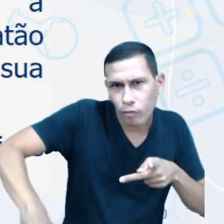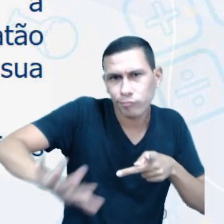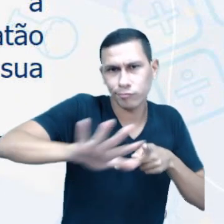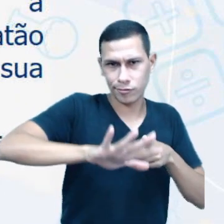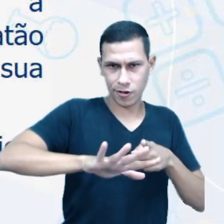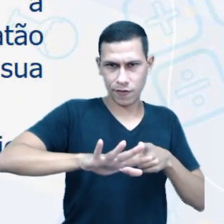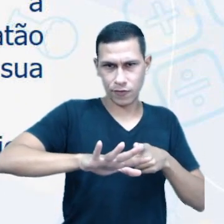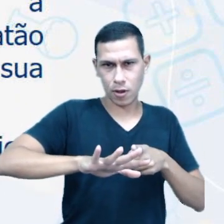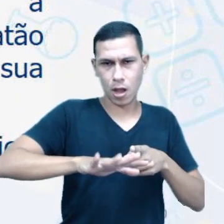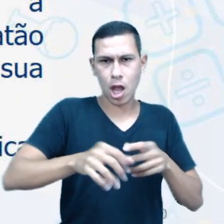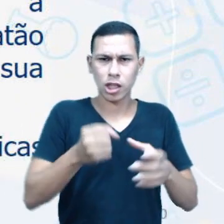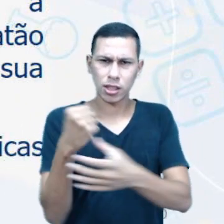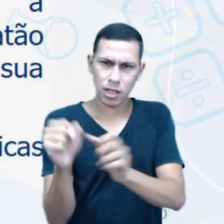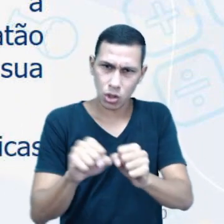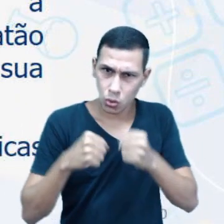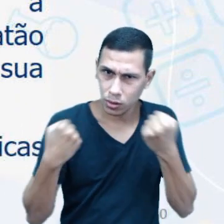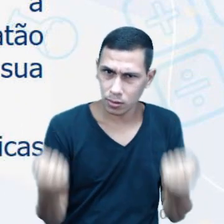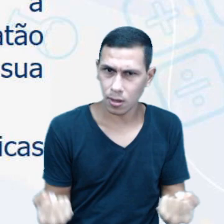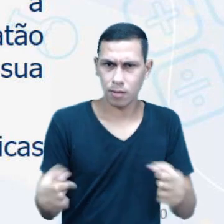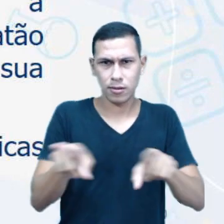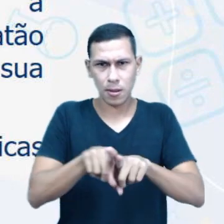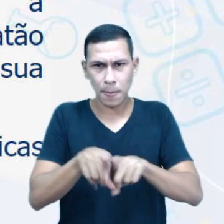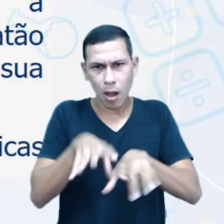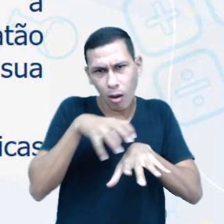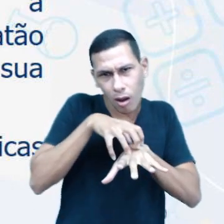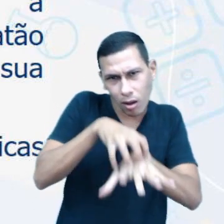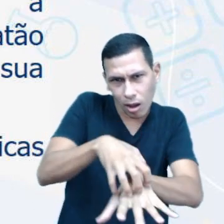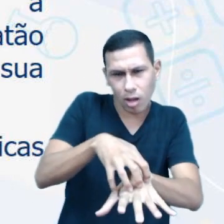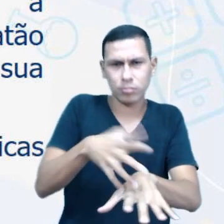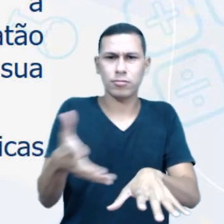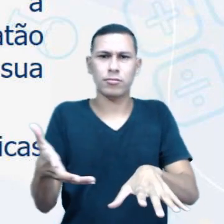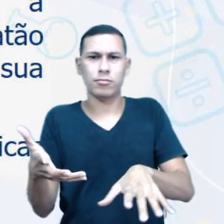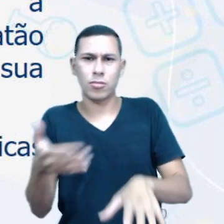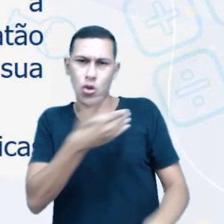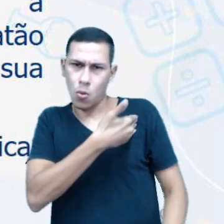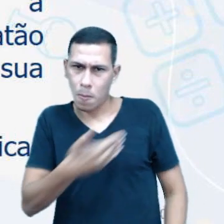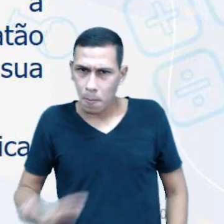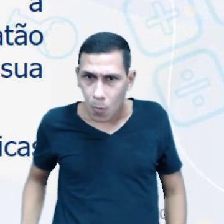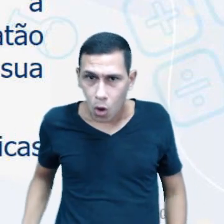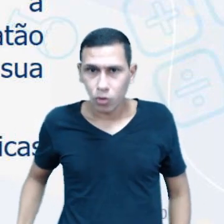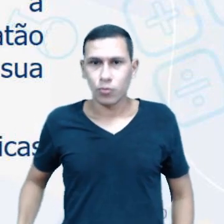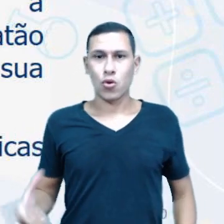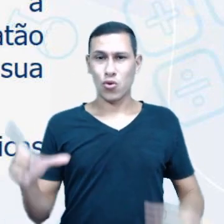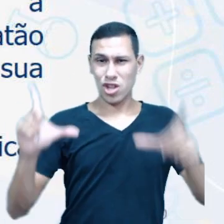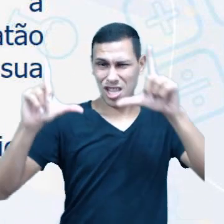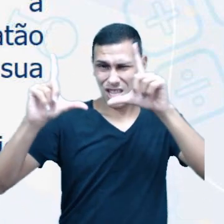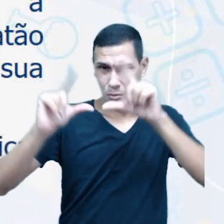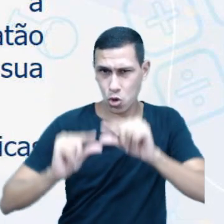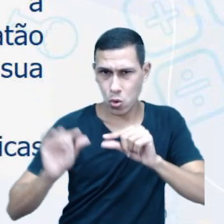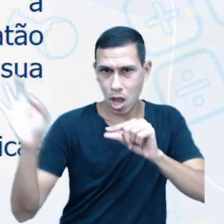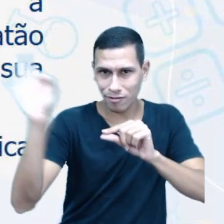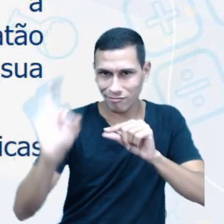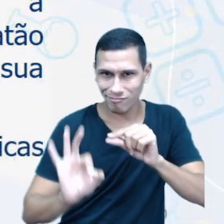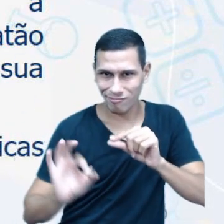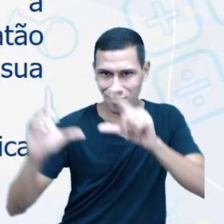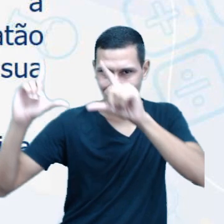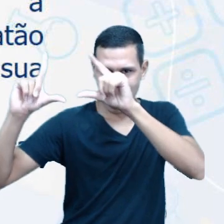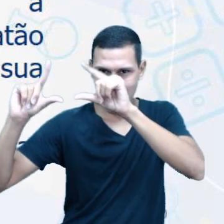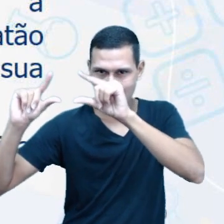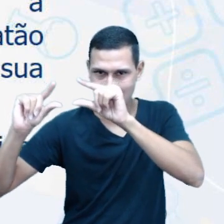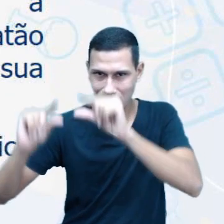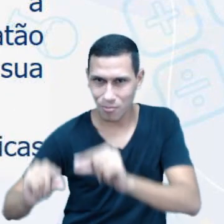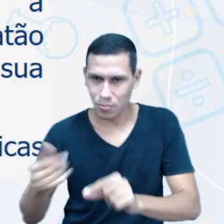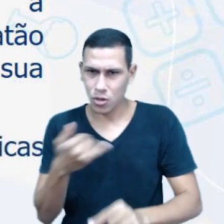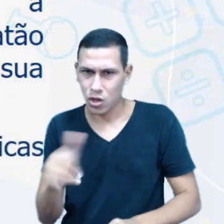de transporte público, buscando uma diminuição de seus impactos ambientais e do gasto de energia